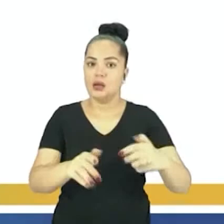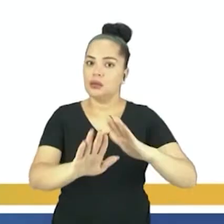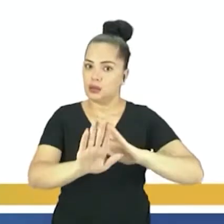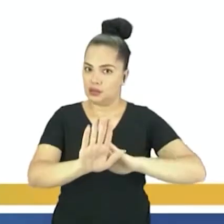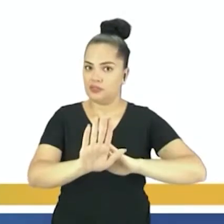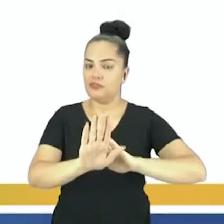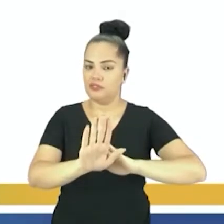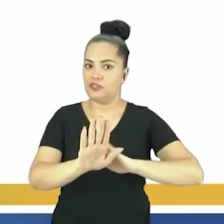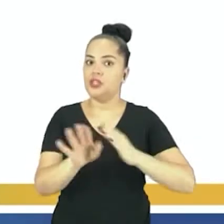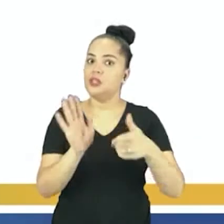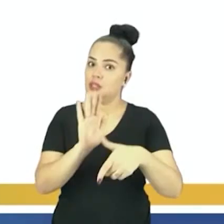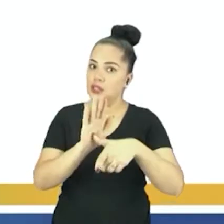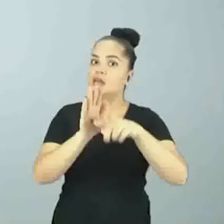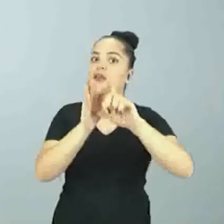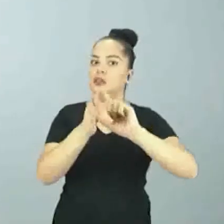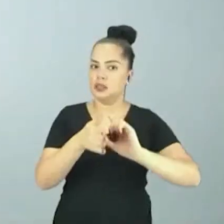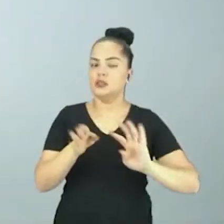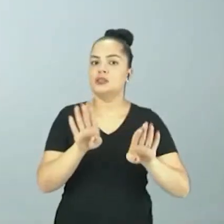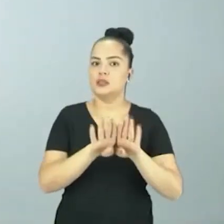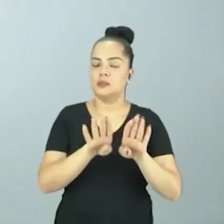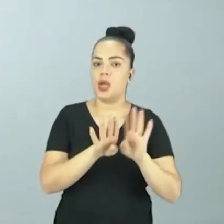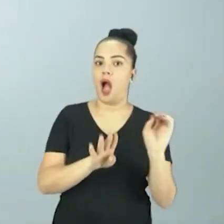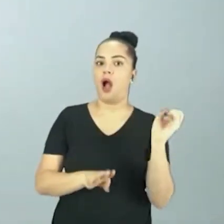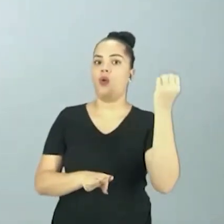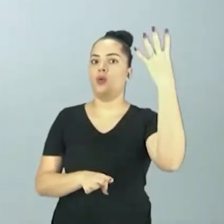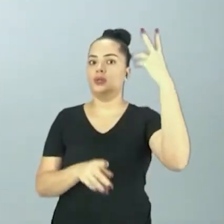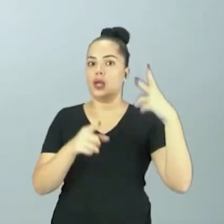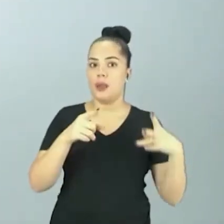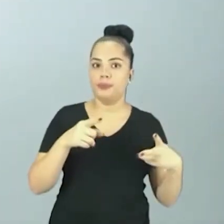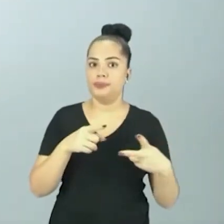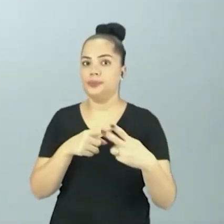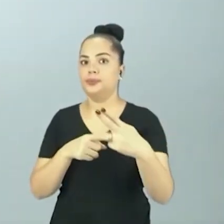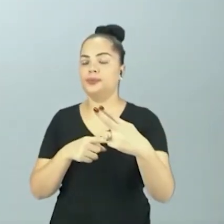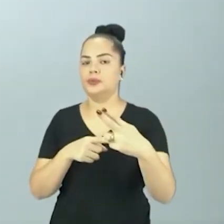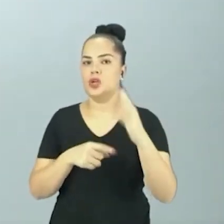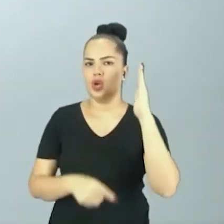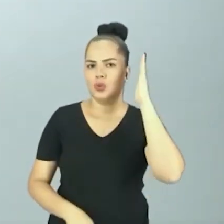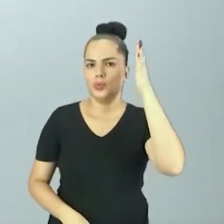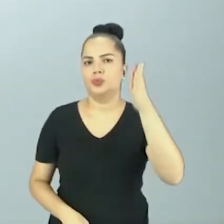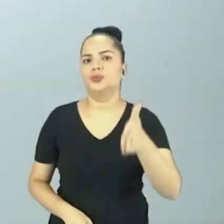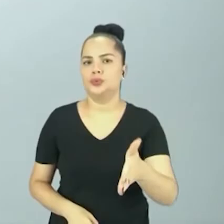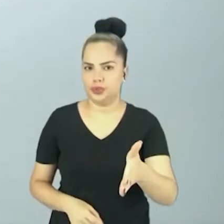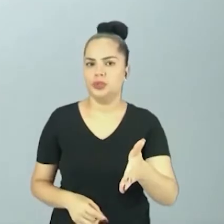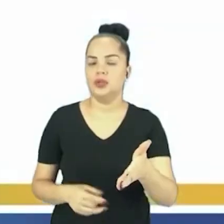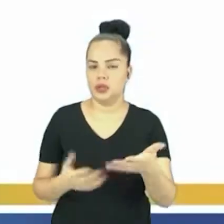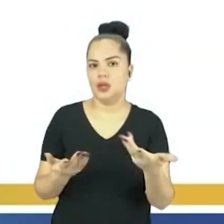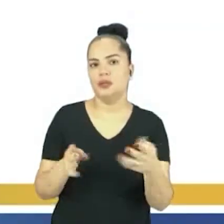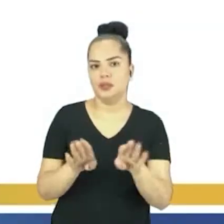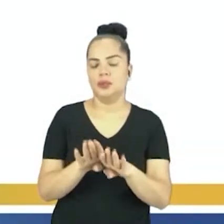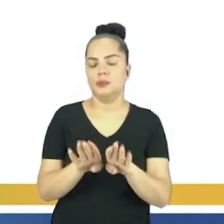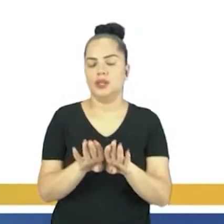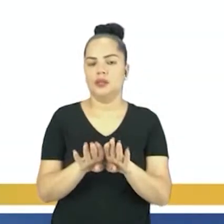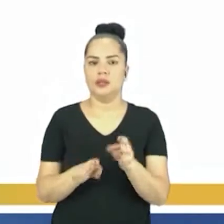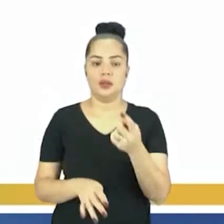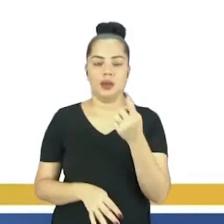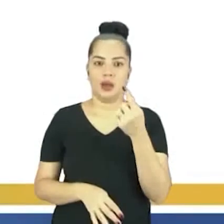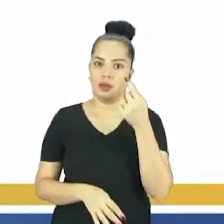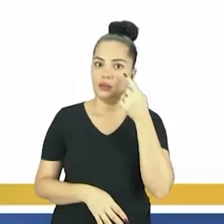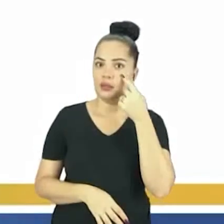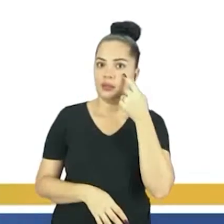na Guerra Fria, antes também ocorreram intervenções diretas e indiretas, mas você olhando aí, só